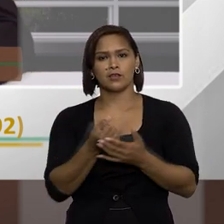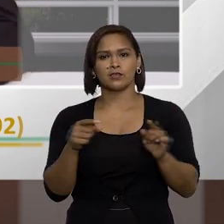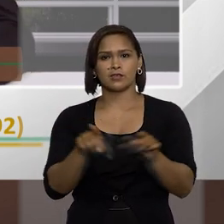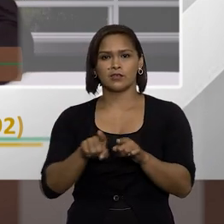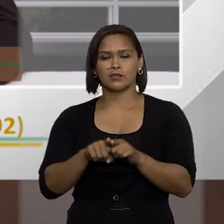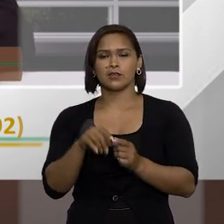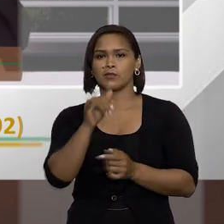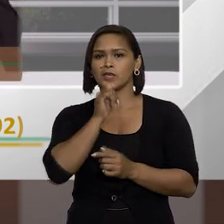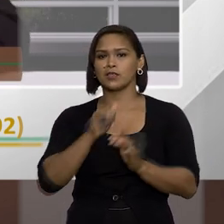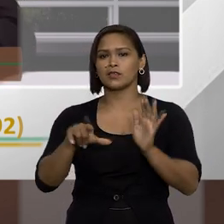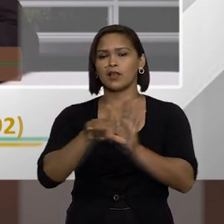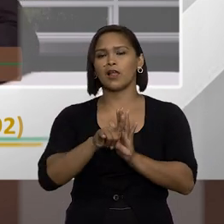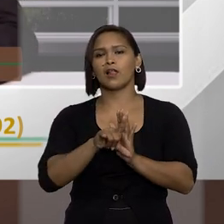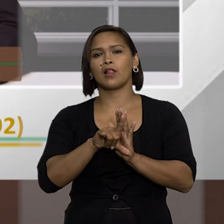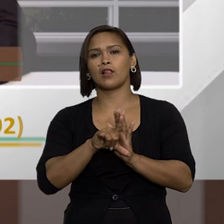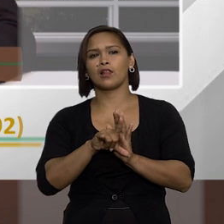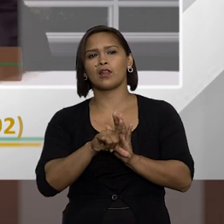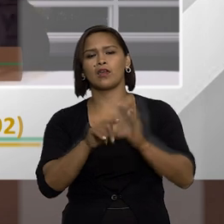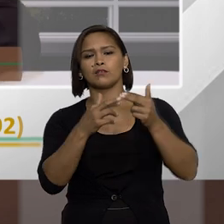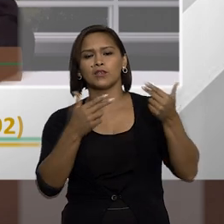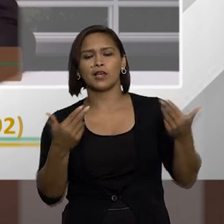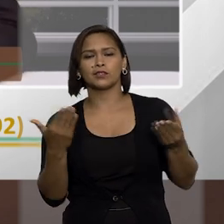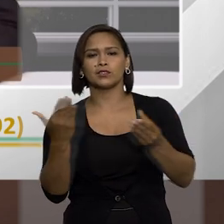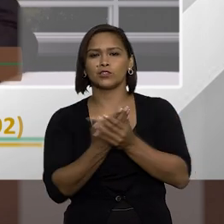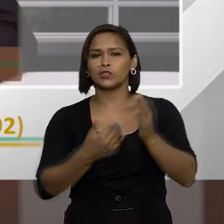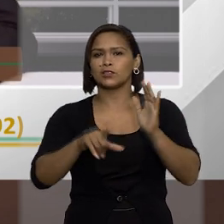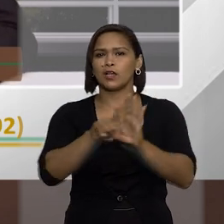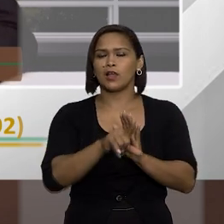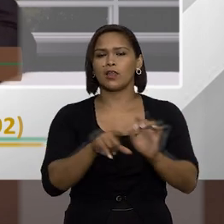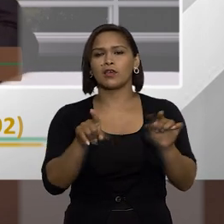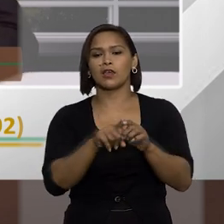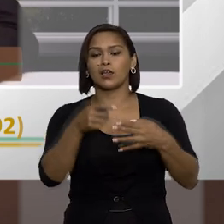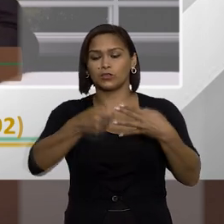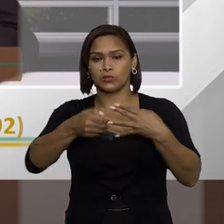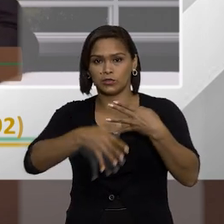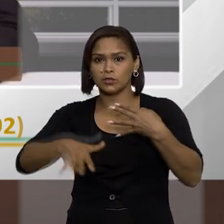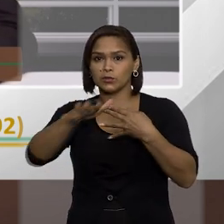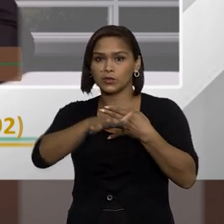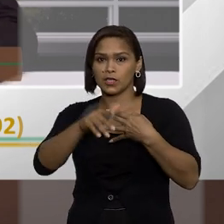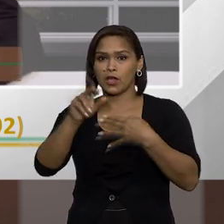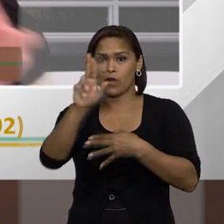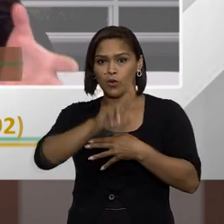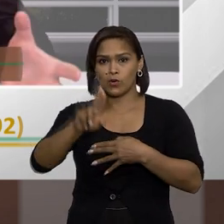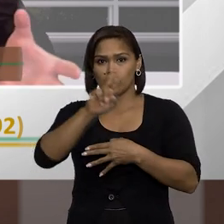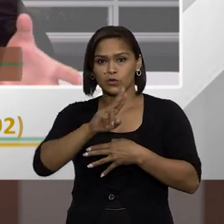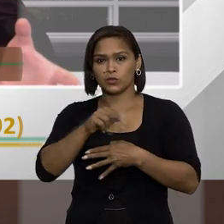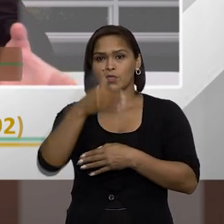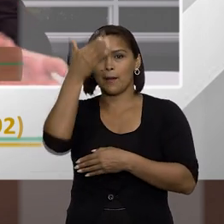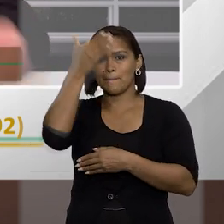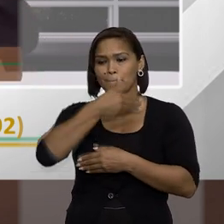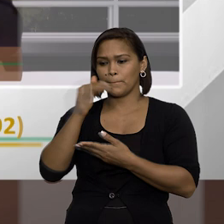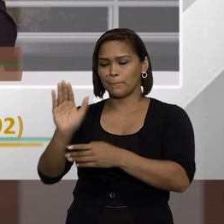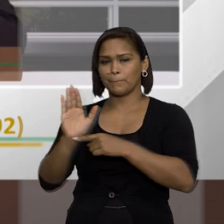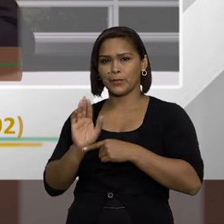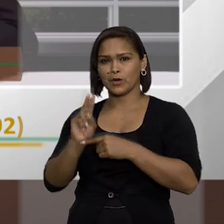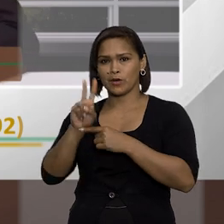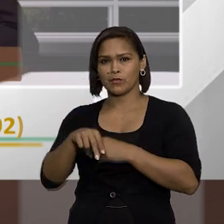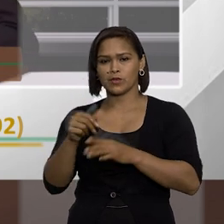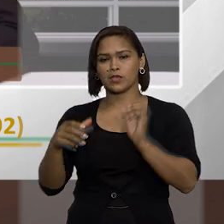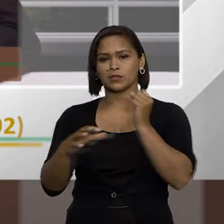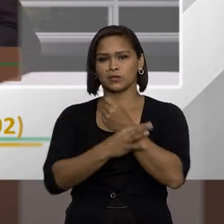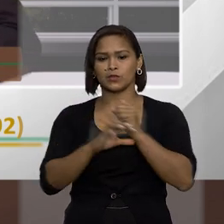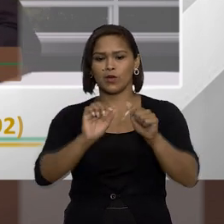admitido também por exemplo na lei de improbidade nas ações de improbidade a lei também não fala a jurisprudência até o uso da prova emprestada desde que seja